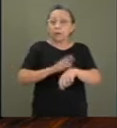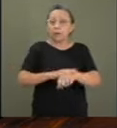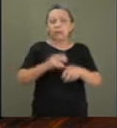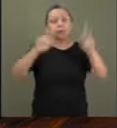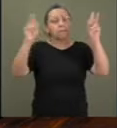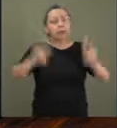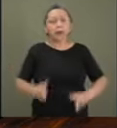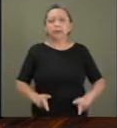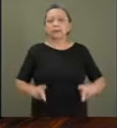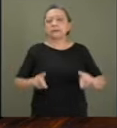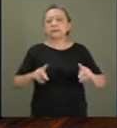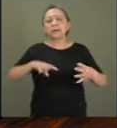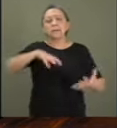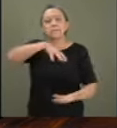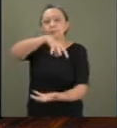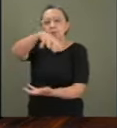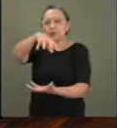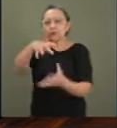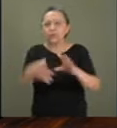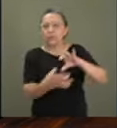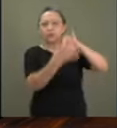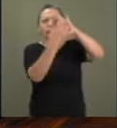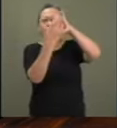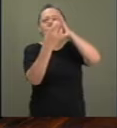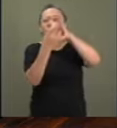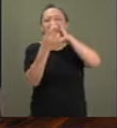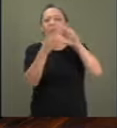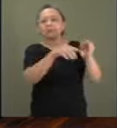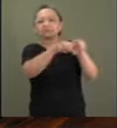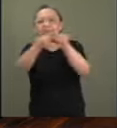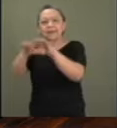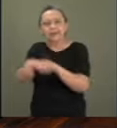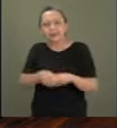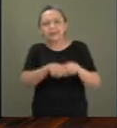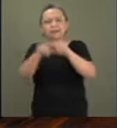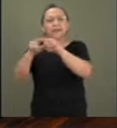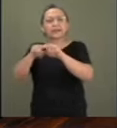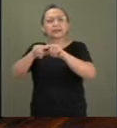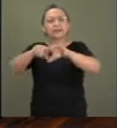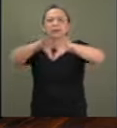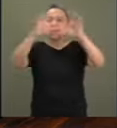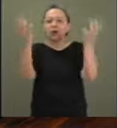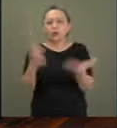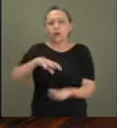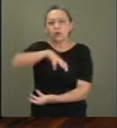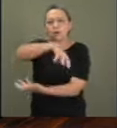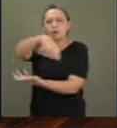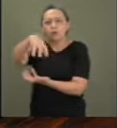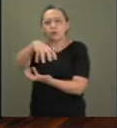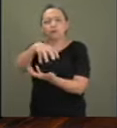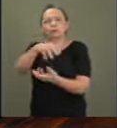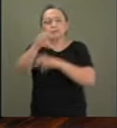paz. O mundo será um só. Uma irmandade, o mundo viverá como um só. viverá só. Obrigado.